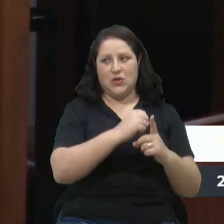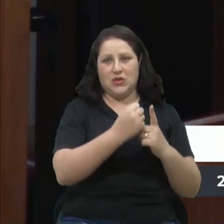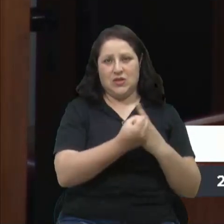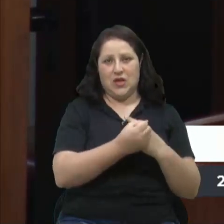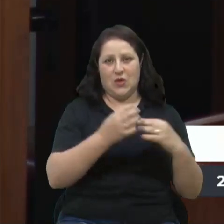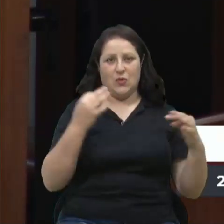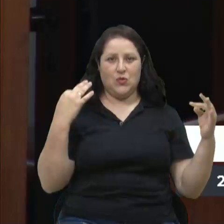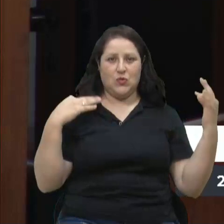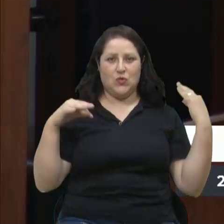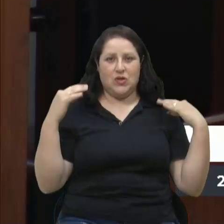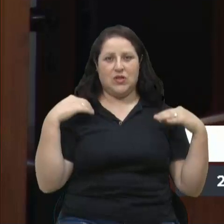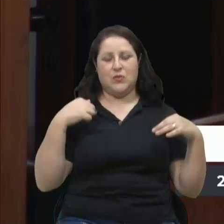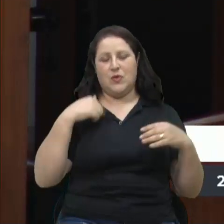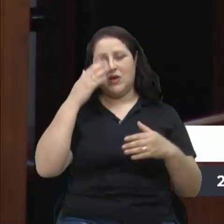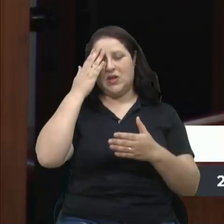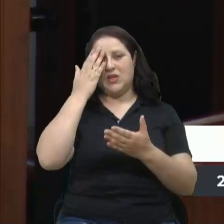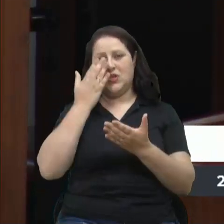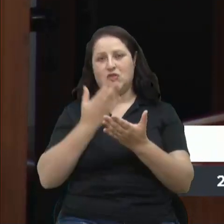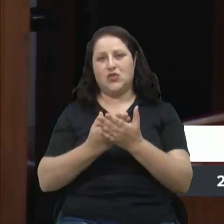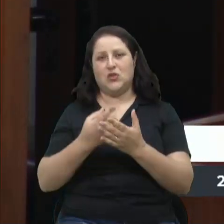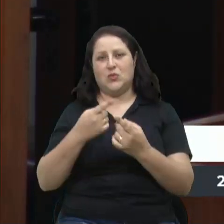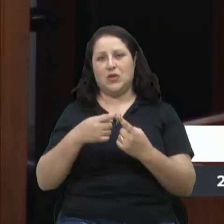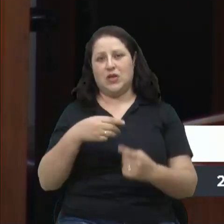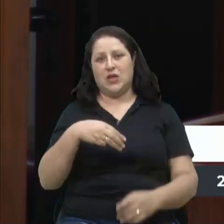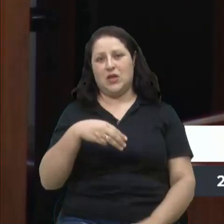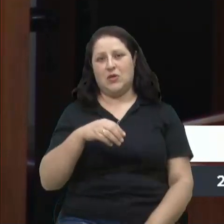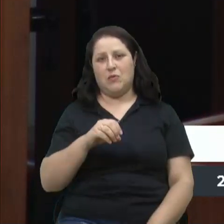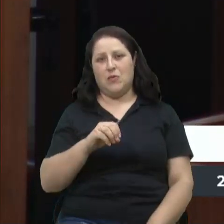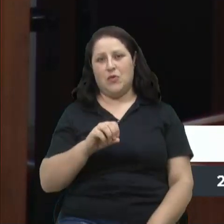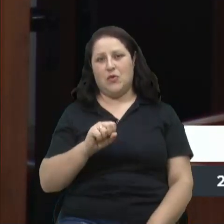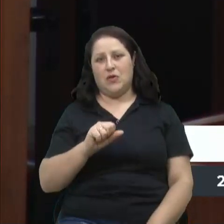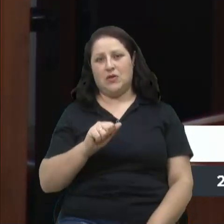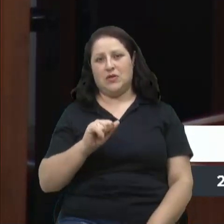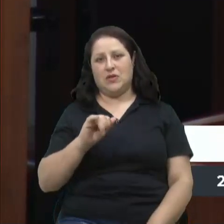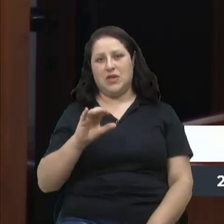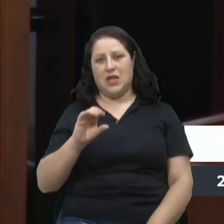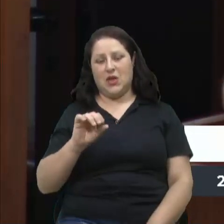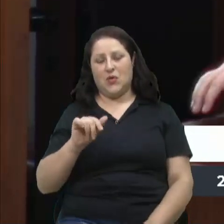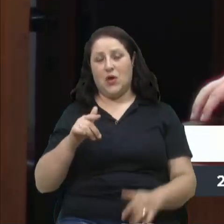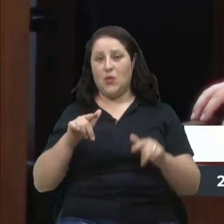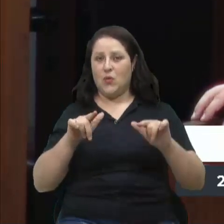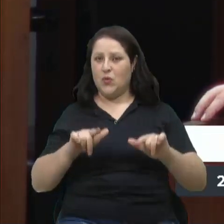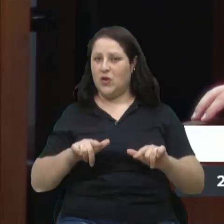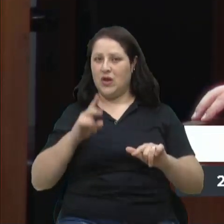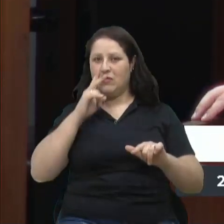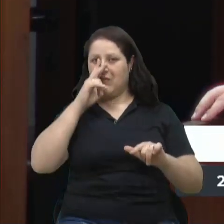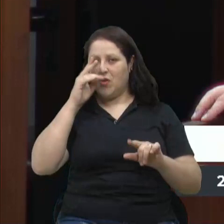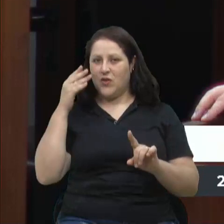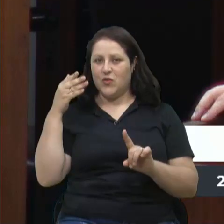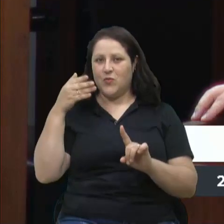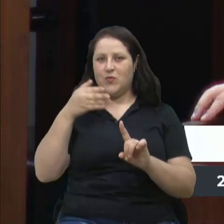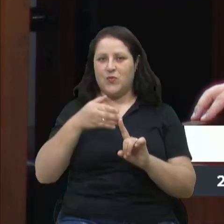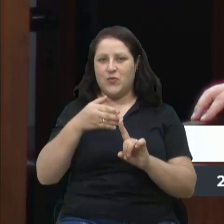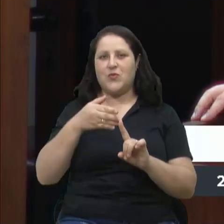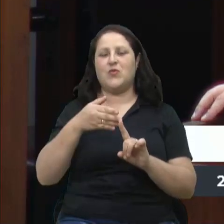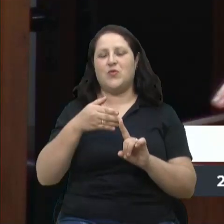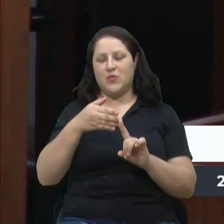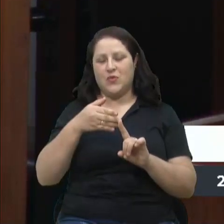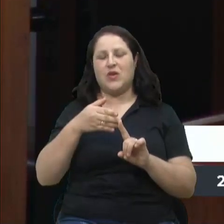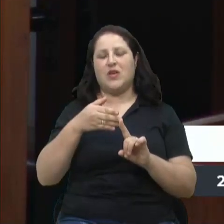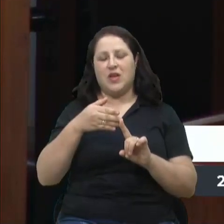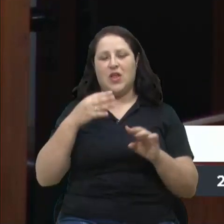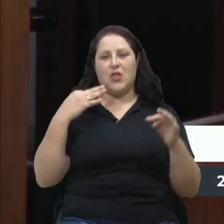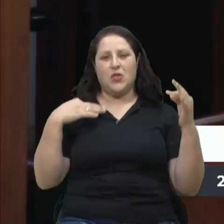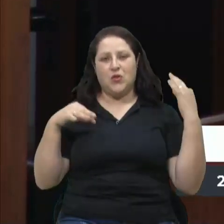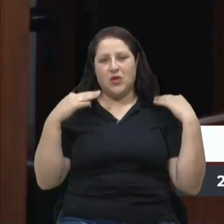porque eu tenho certeza, tenho convicção de que o Mosaico na Quebrada vai ser um dos grandes pontos turísticos da cidade de Caxias do Sul e do estado do Rio Grande do Sul e